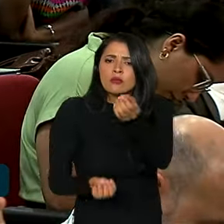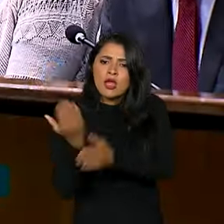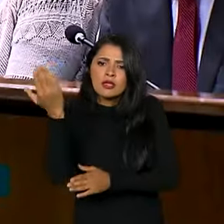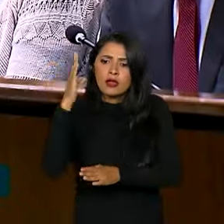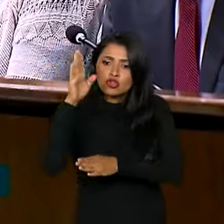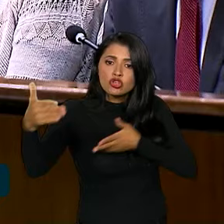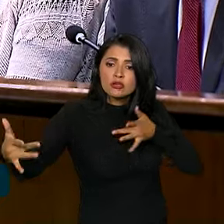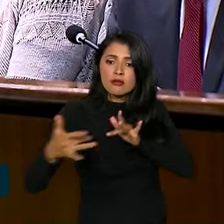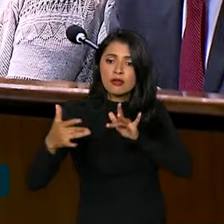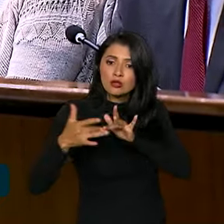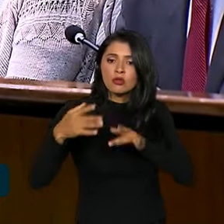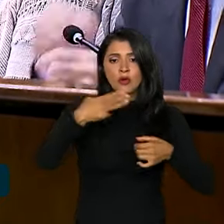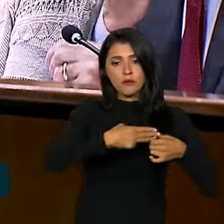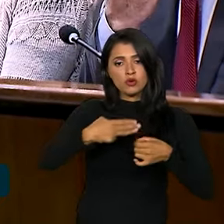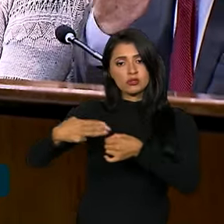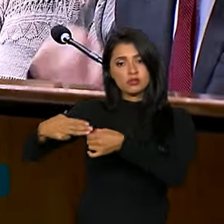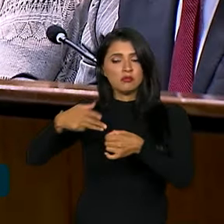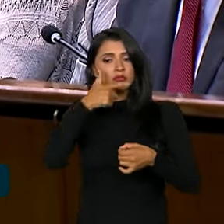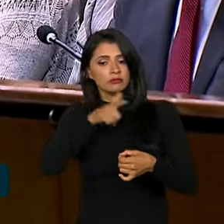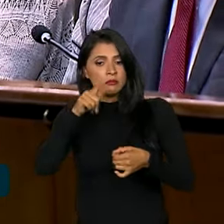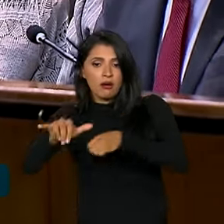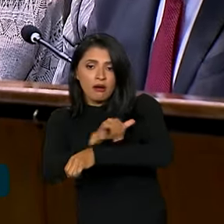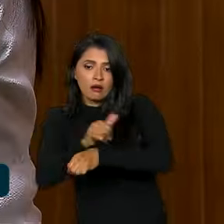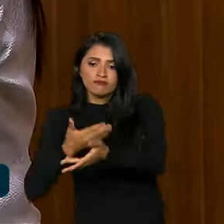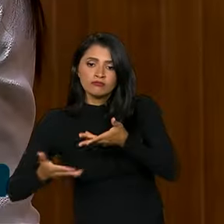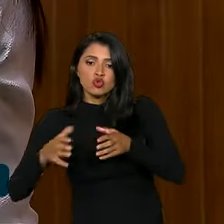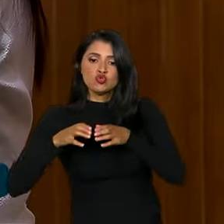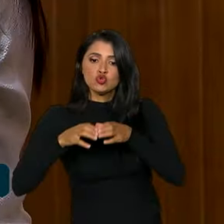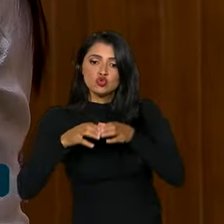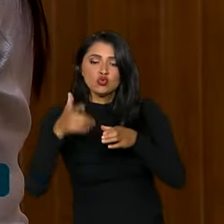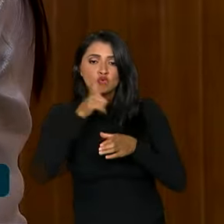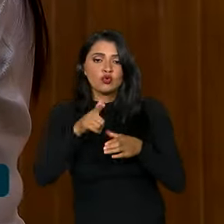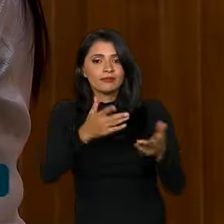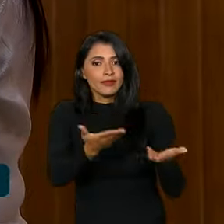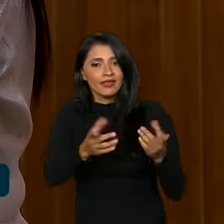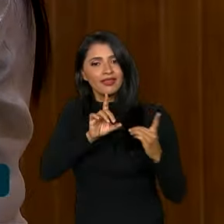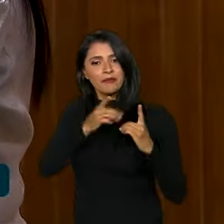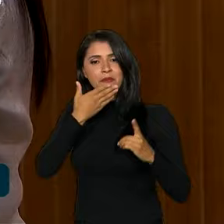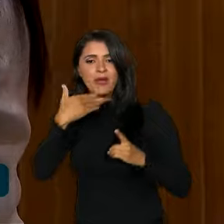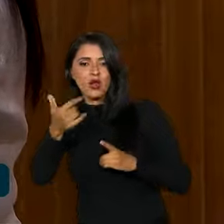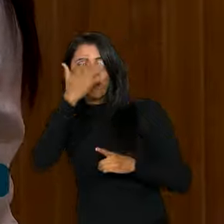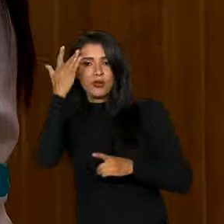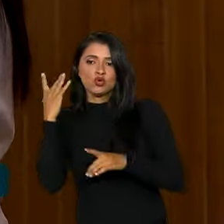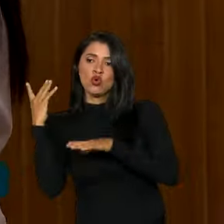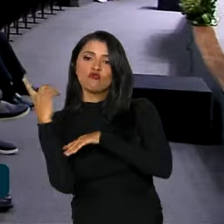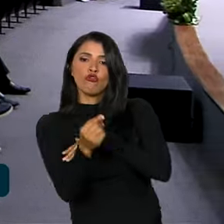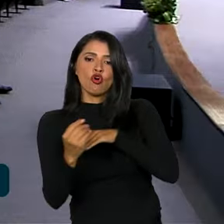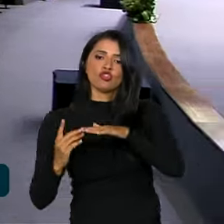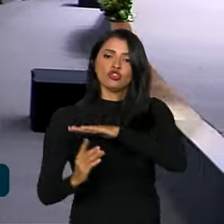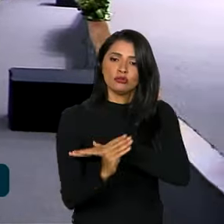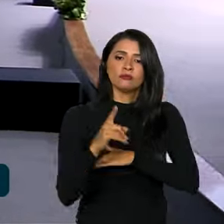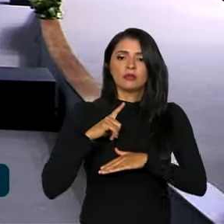direto com os municípios para traçar ações conjuntas para atender melhor migrantes e refugiados.